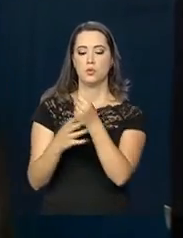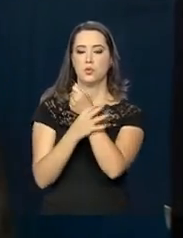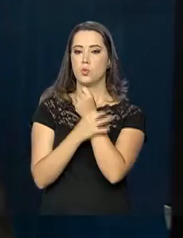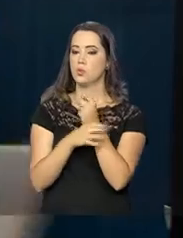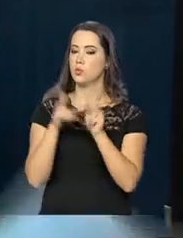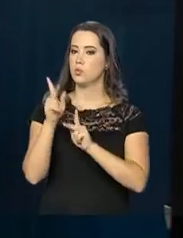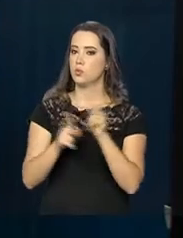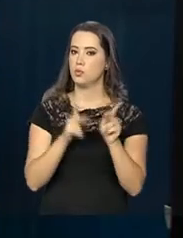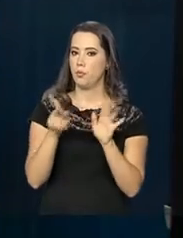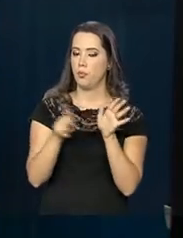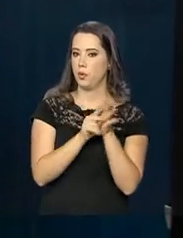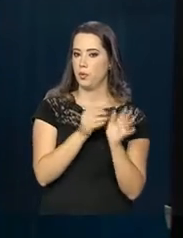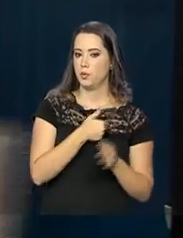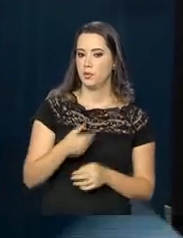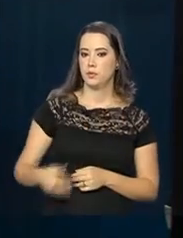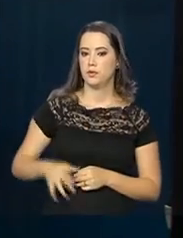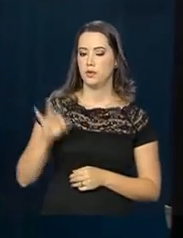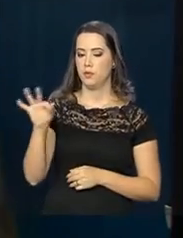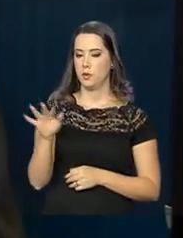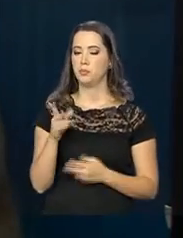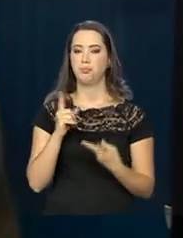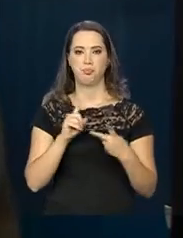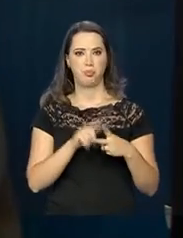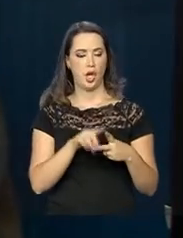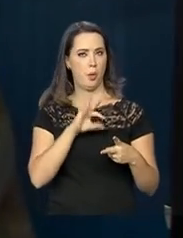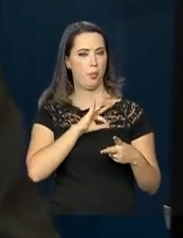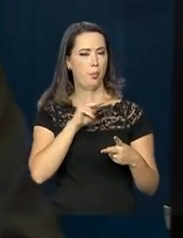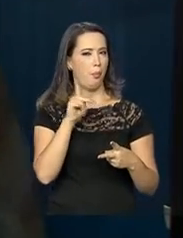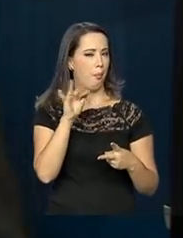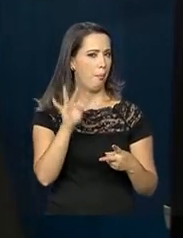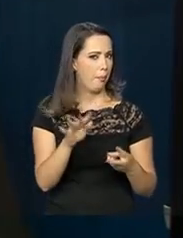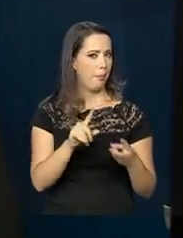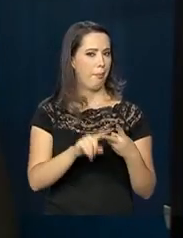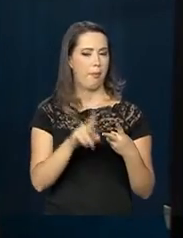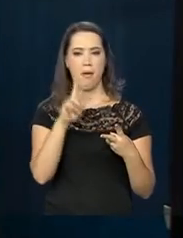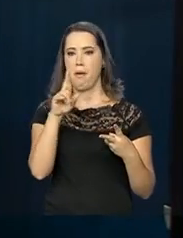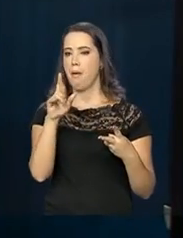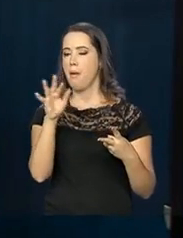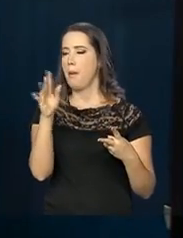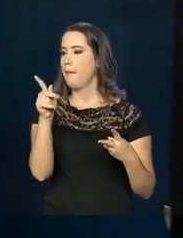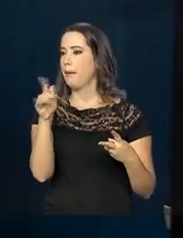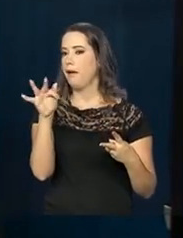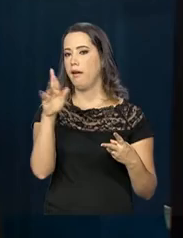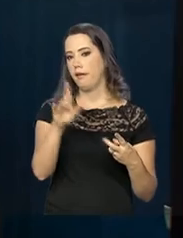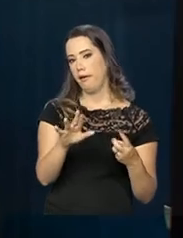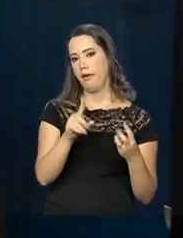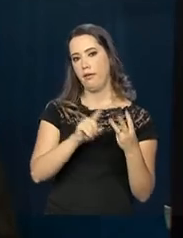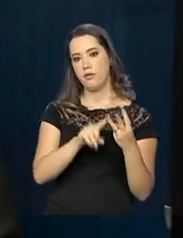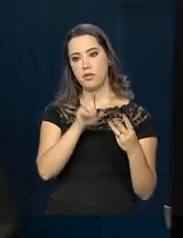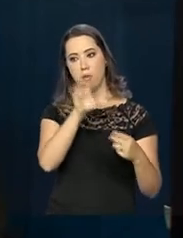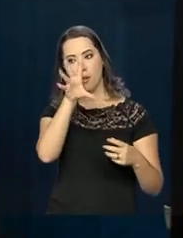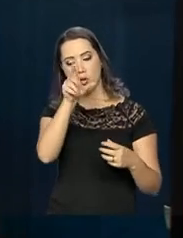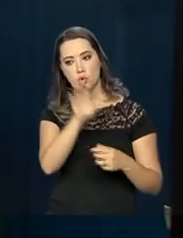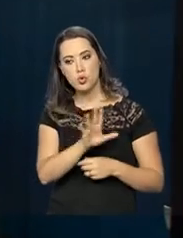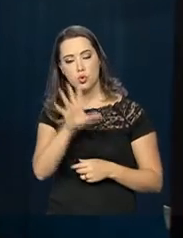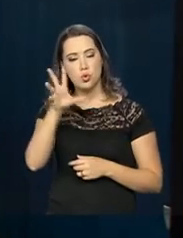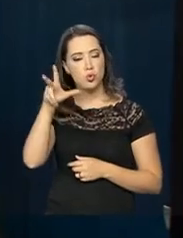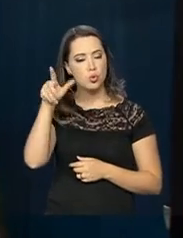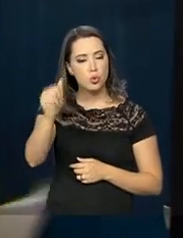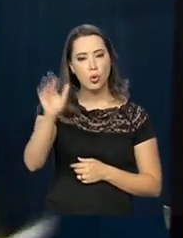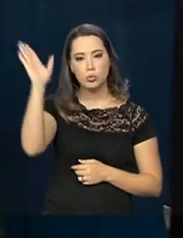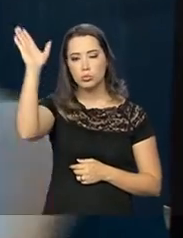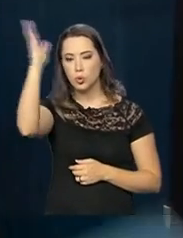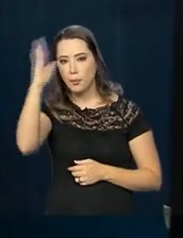pública da União, como Polícia Federal, Polícia Rodoviária Federal, também dos órgãos dos estados e do Distrito